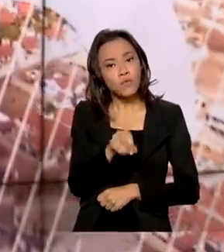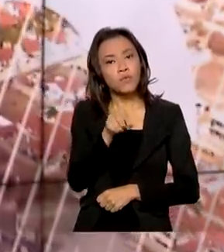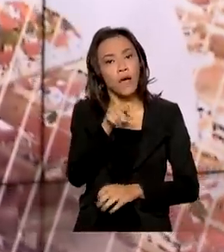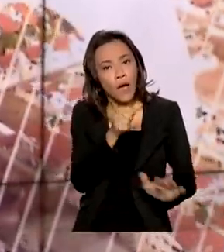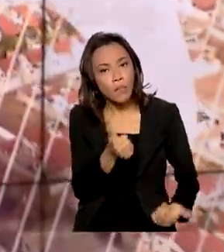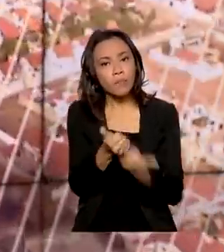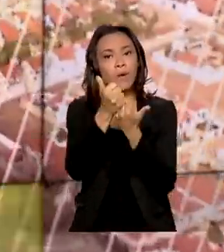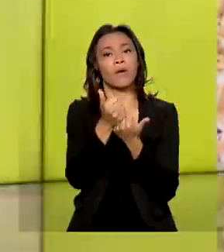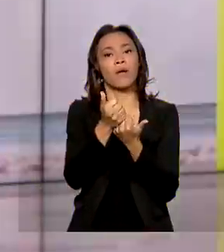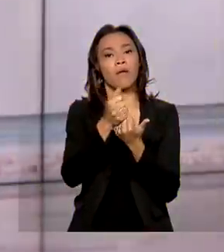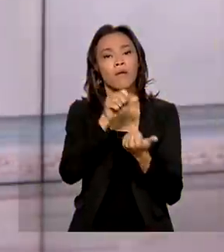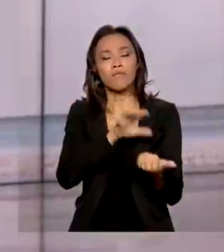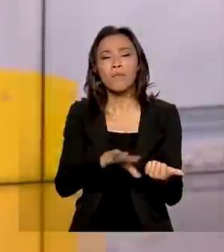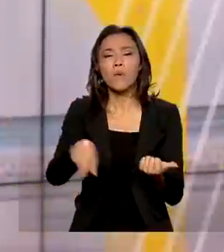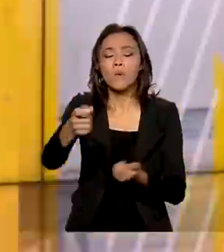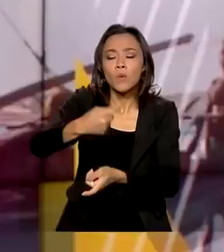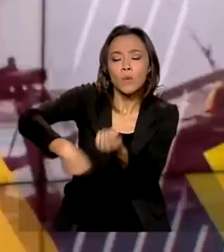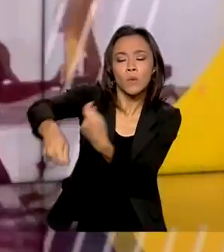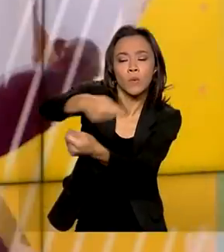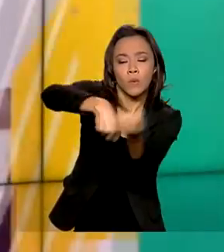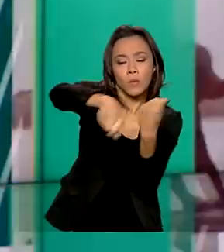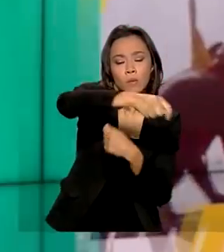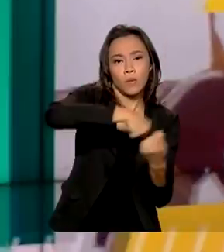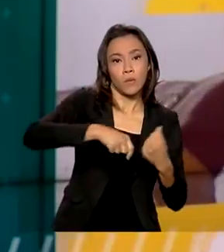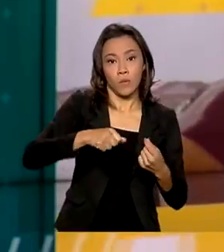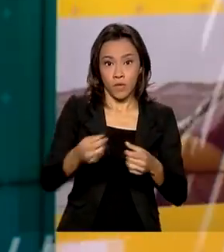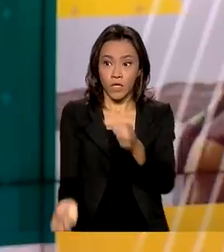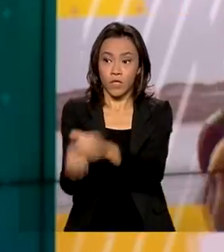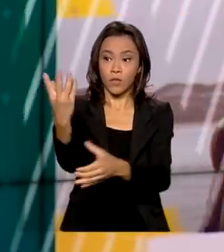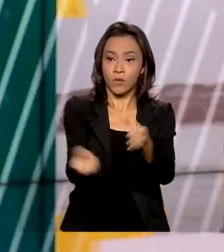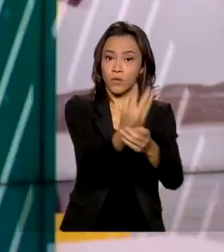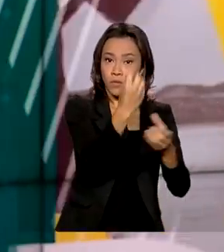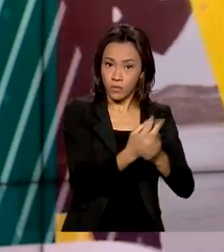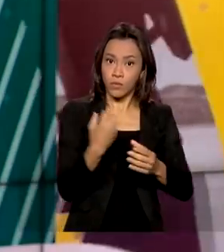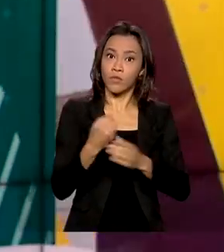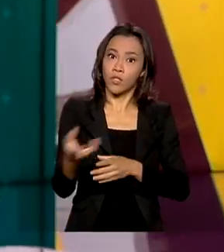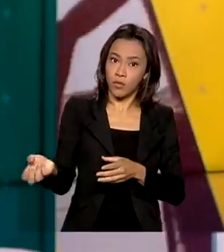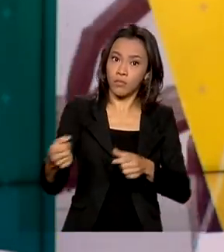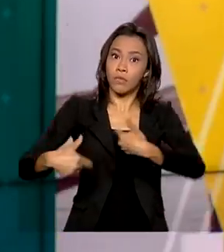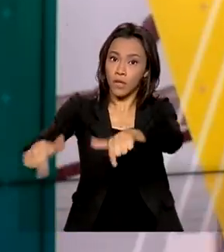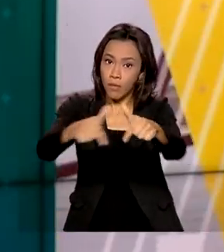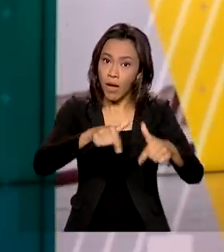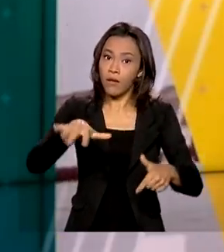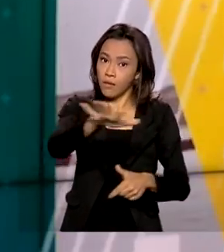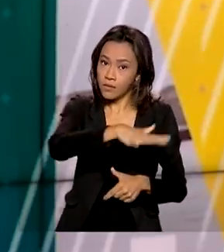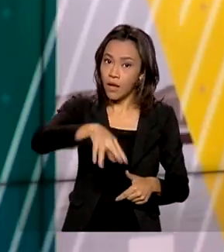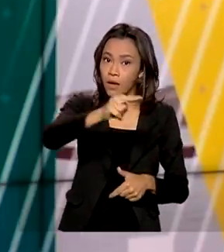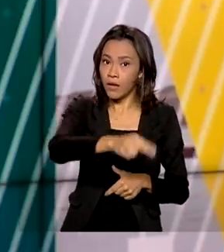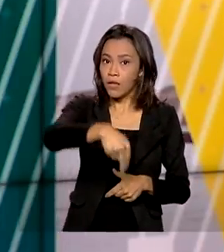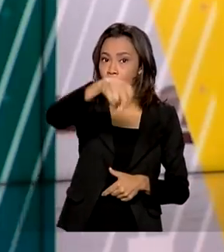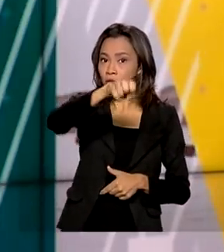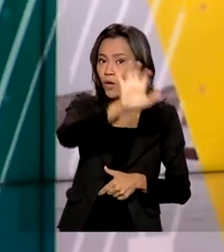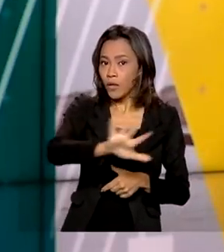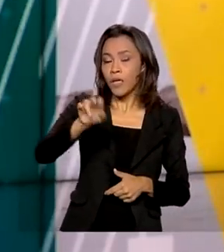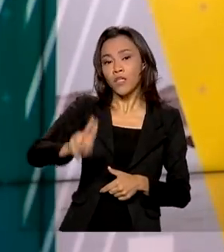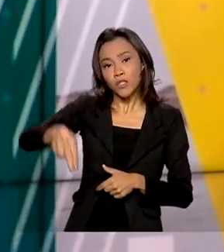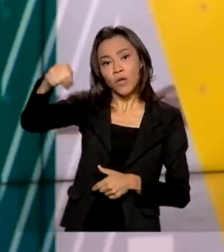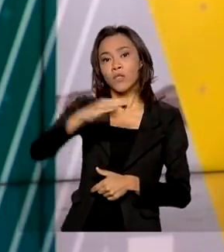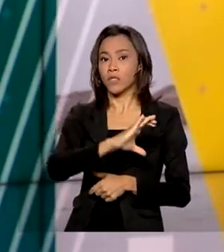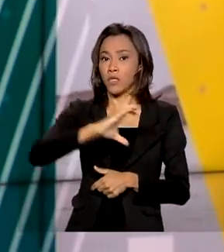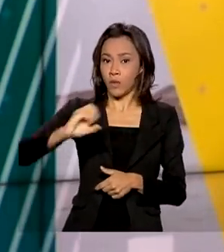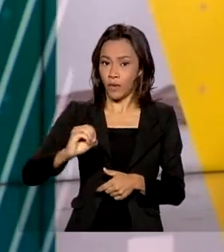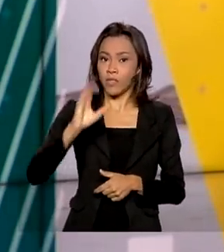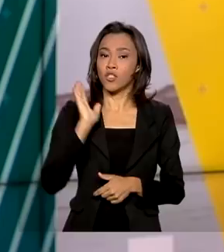produtividade dos empreendimentos e gerar novos postos de trabalho nessas regiões. As condições para a renegociação foram